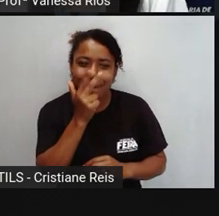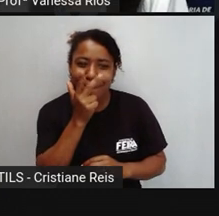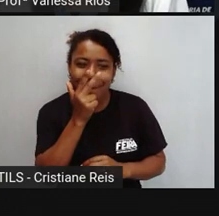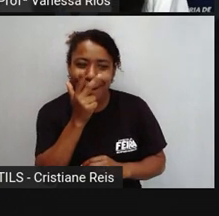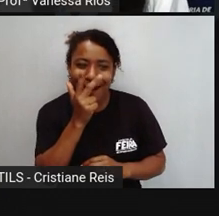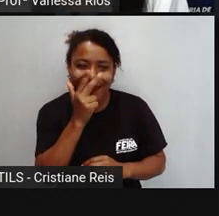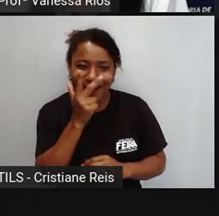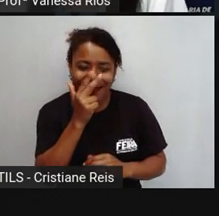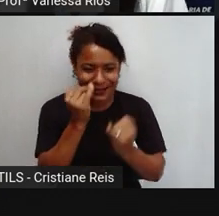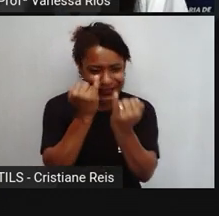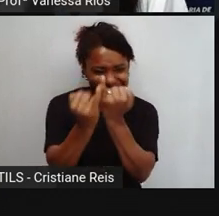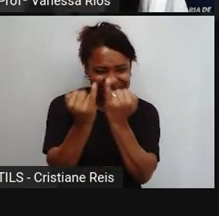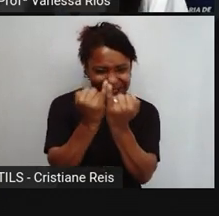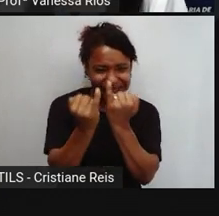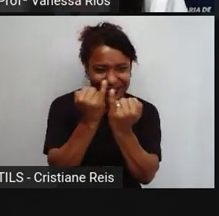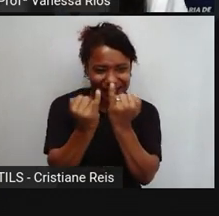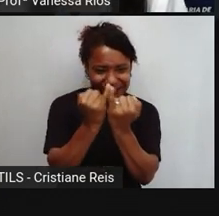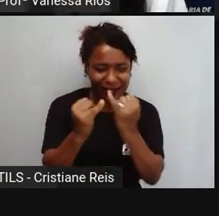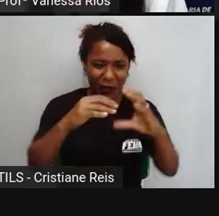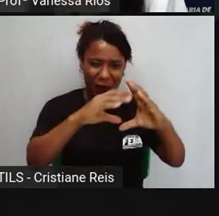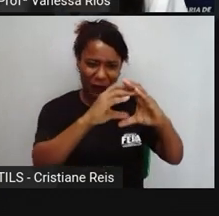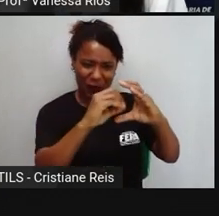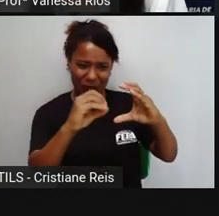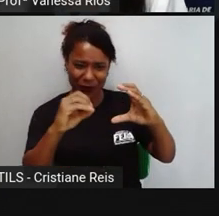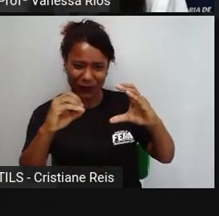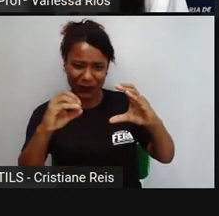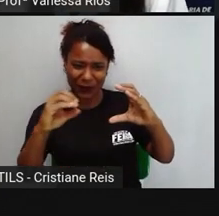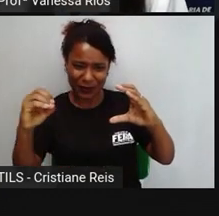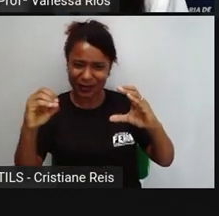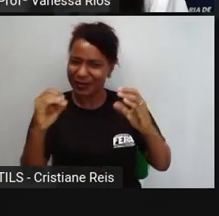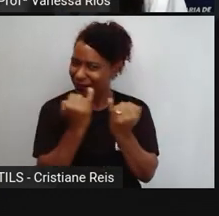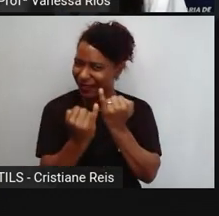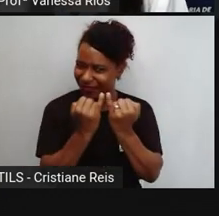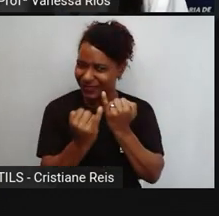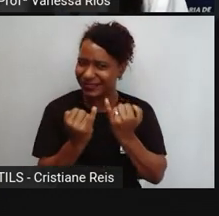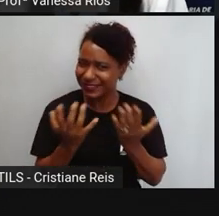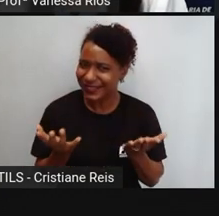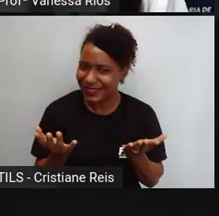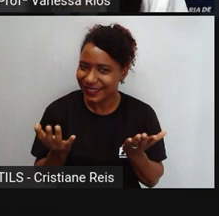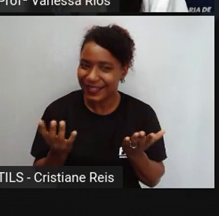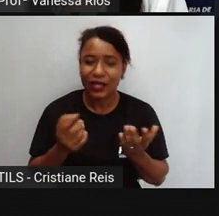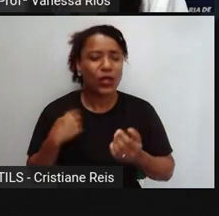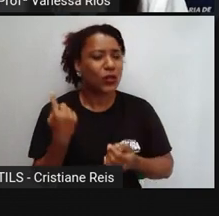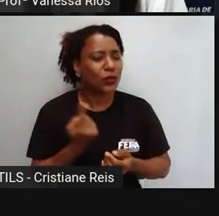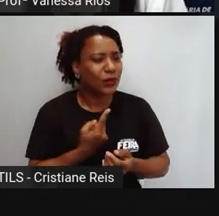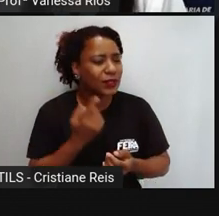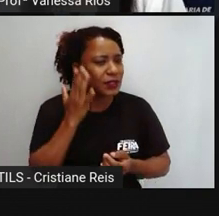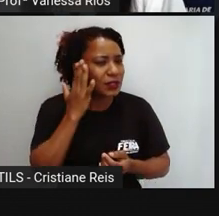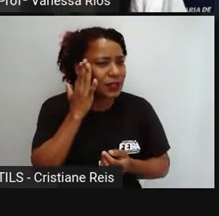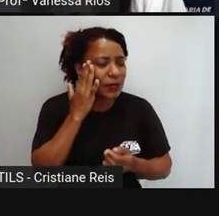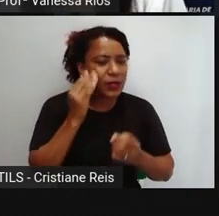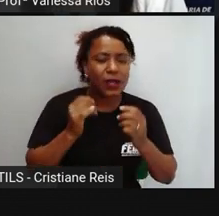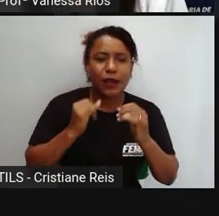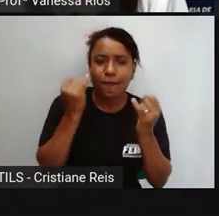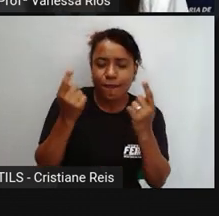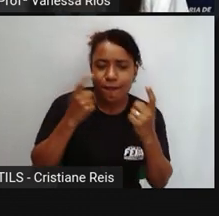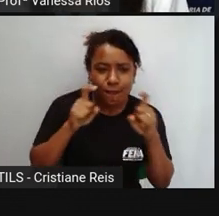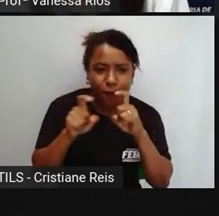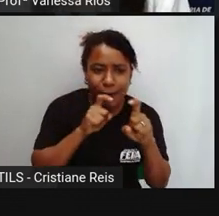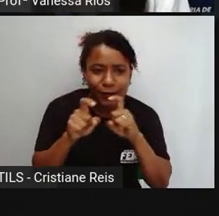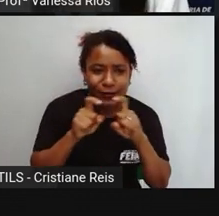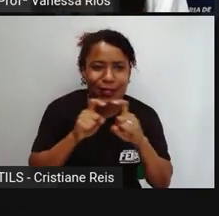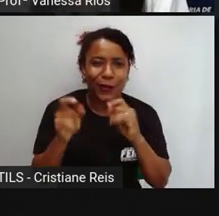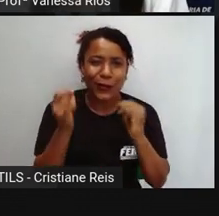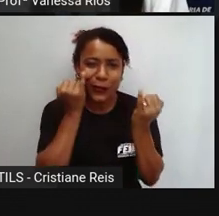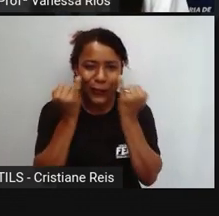né, entre essas imagens e os emojis? Mas, como sabemos de informações, características, formas